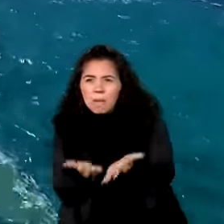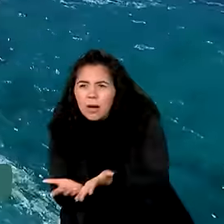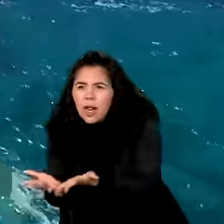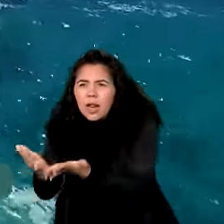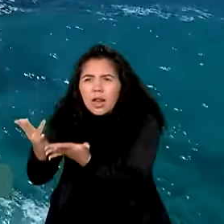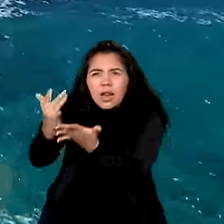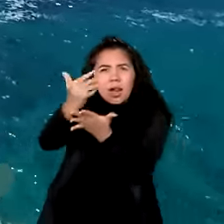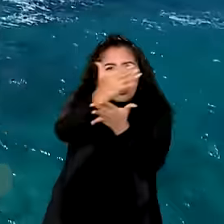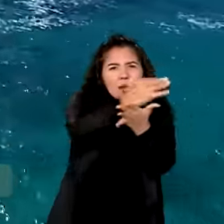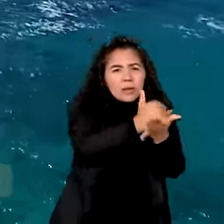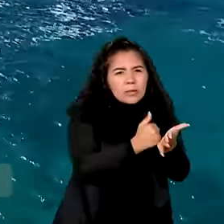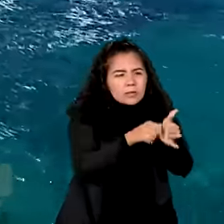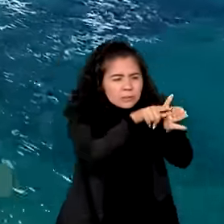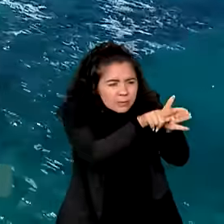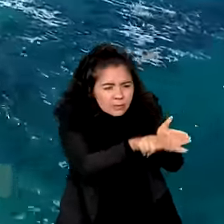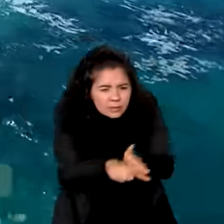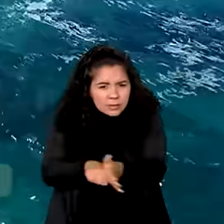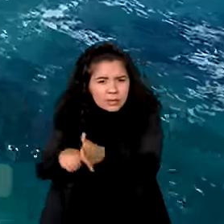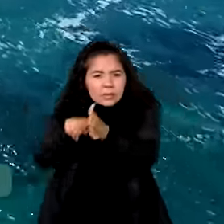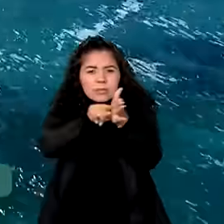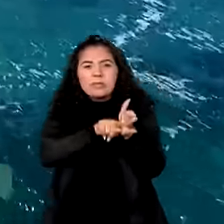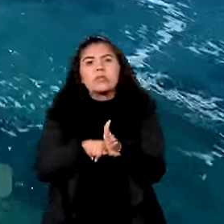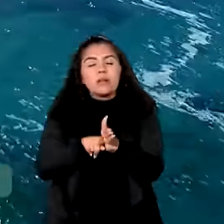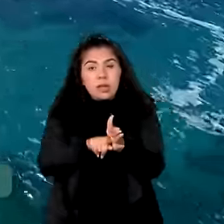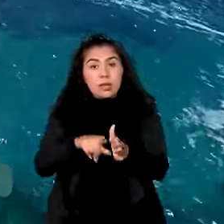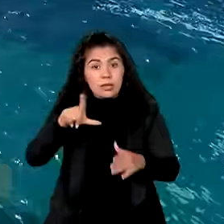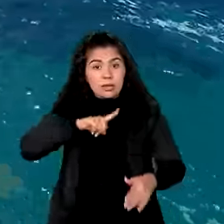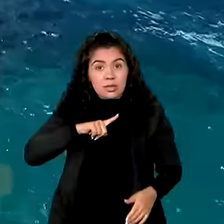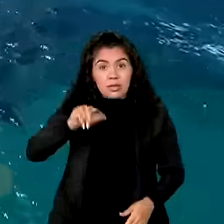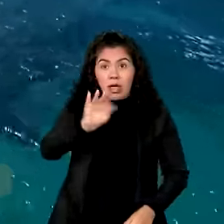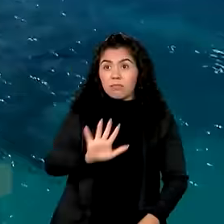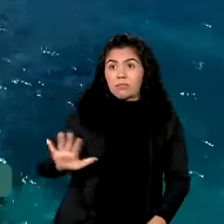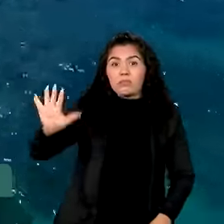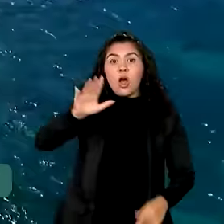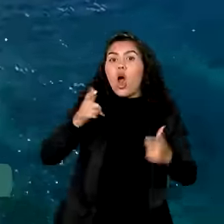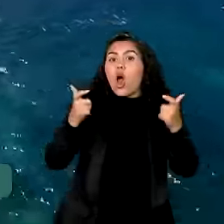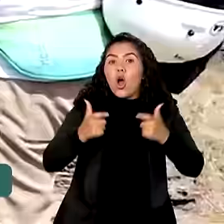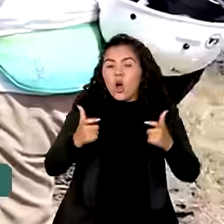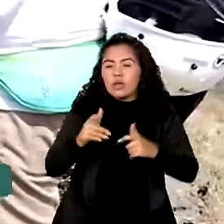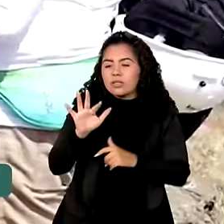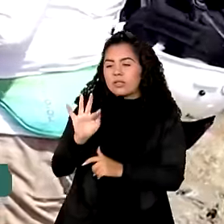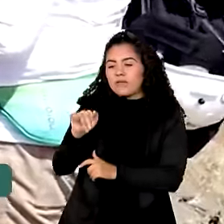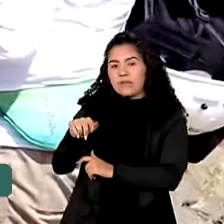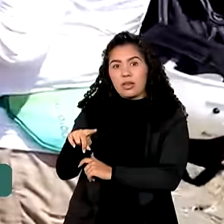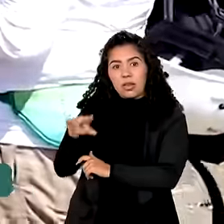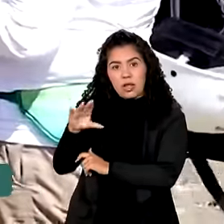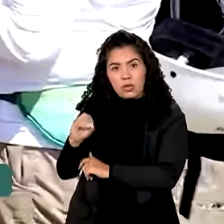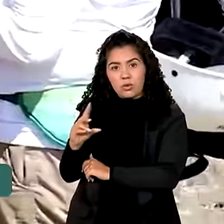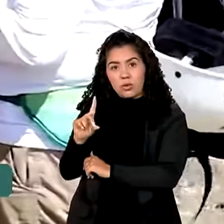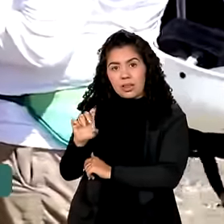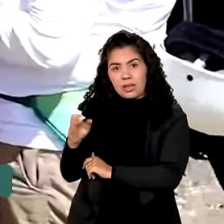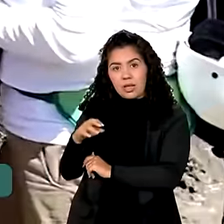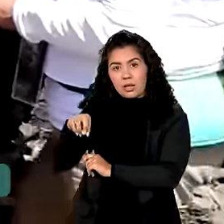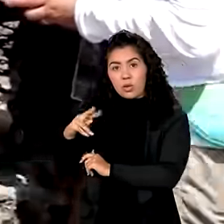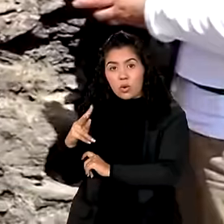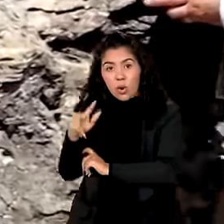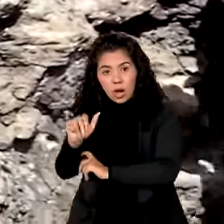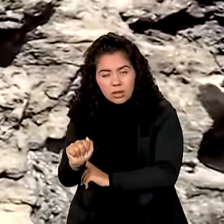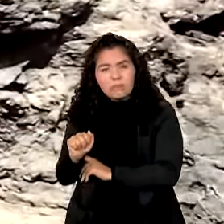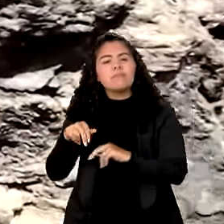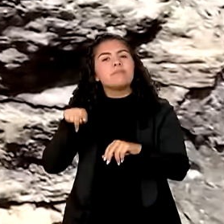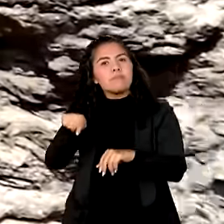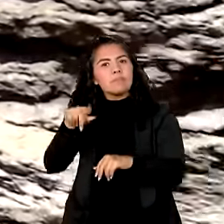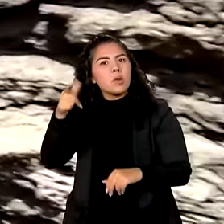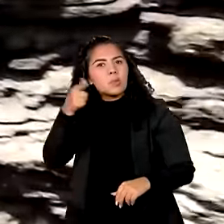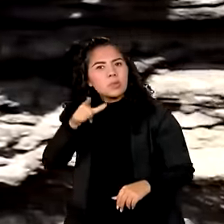detalhado das formações geológicas presentes no arquipélago de Fernando de Noronha. A partir dele, é possível entender